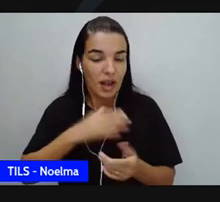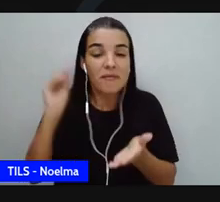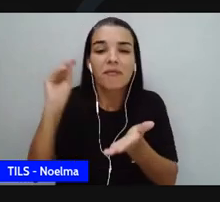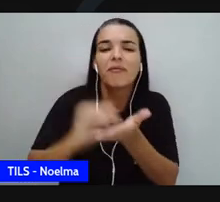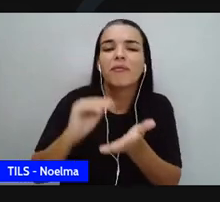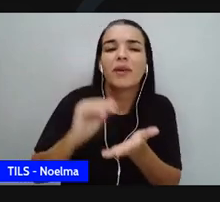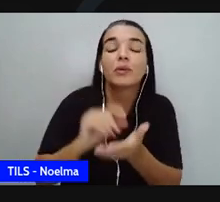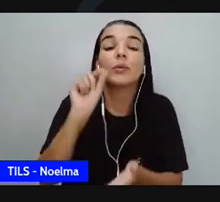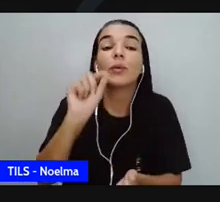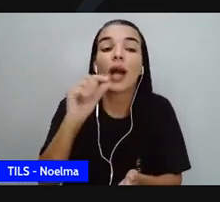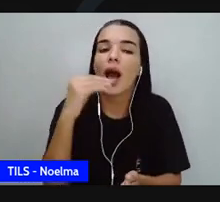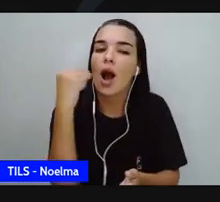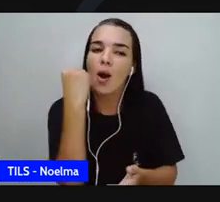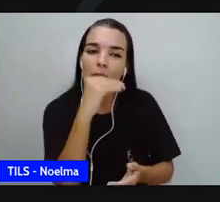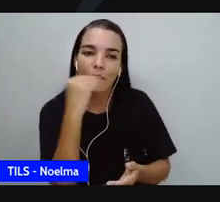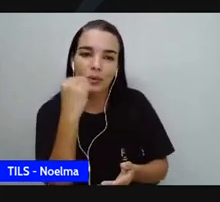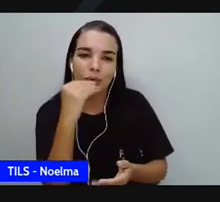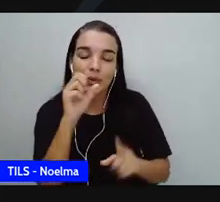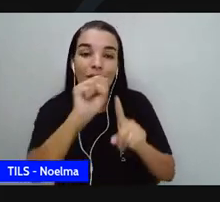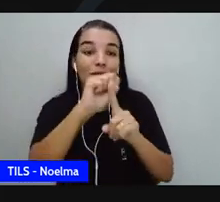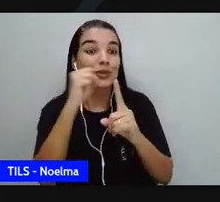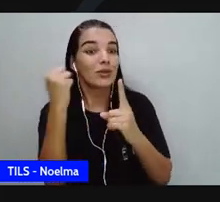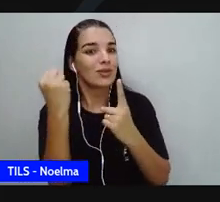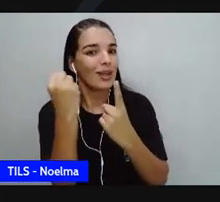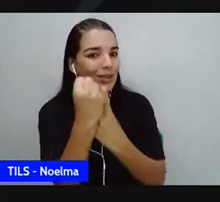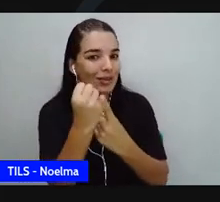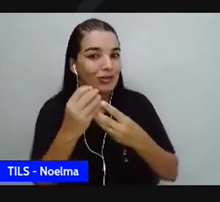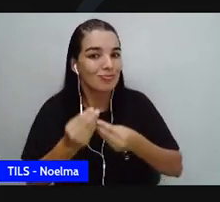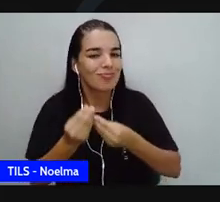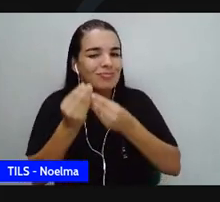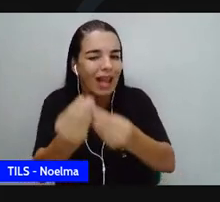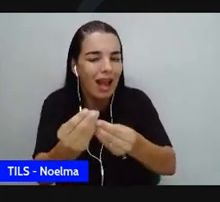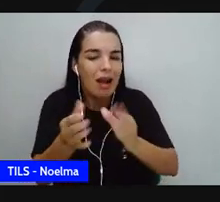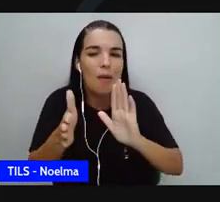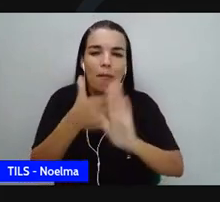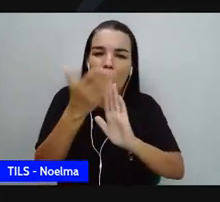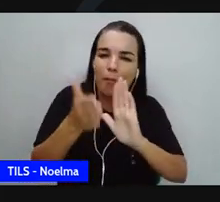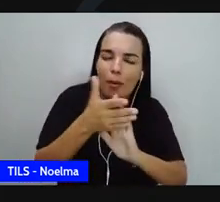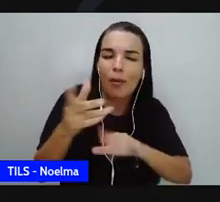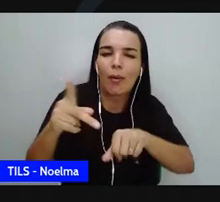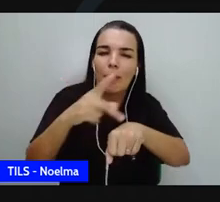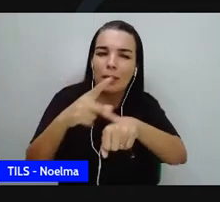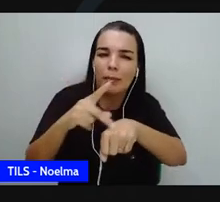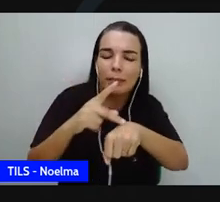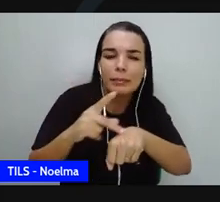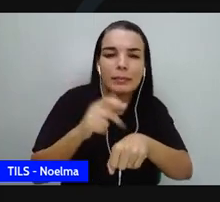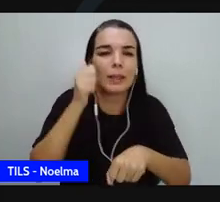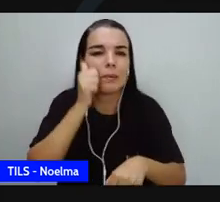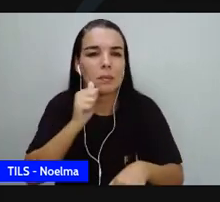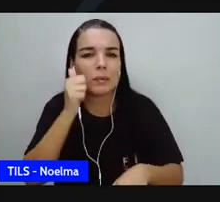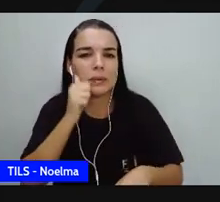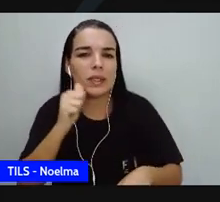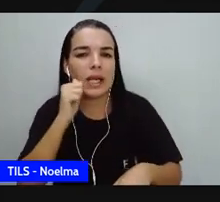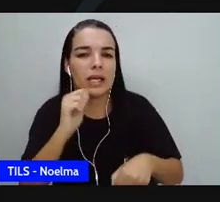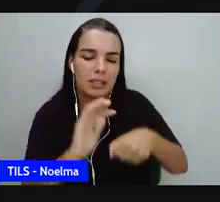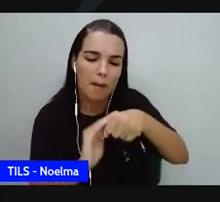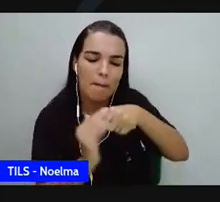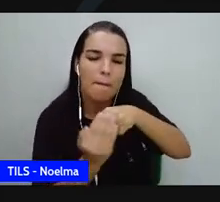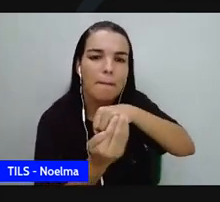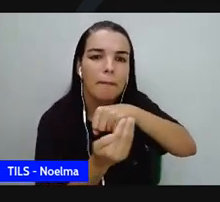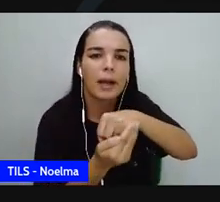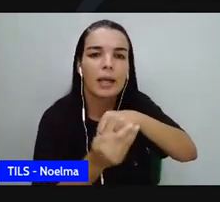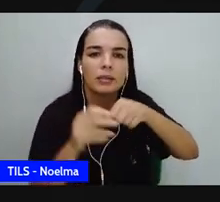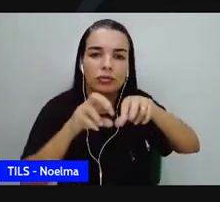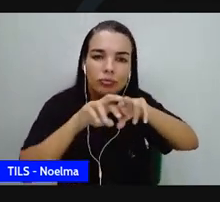oportunidade de que a sociedade dá para esses pobres, pretos, mulheres, periféricos, ela está falando